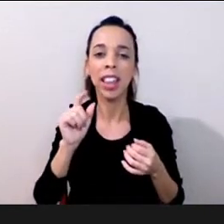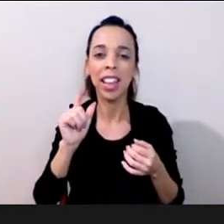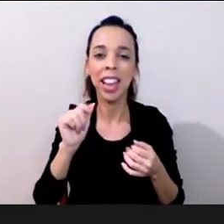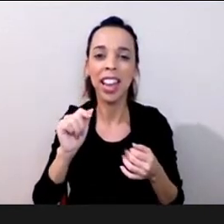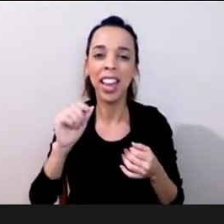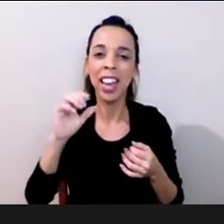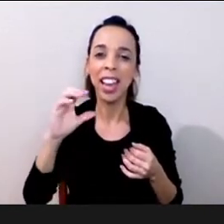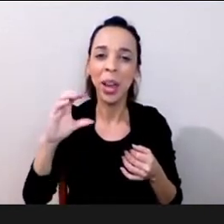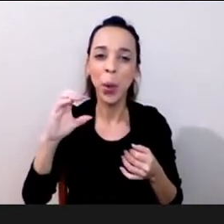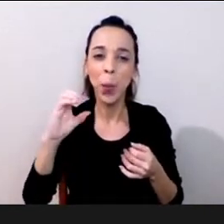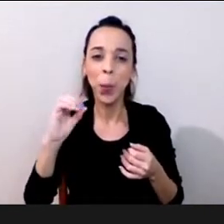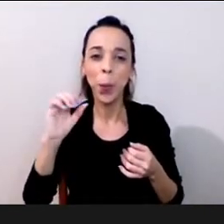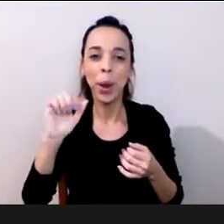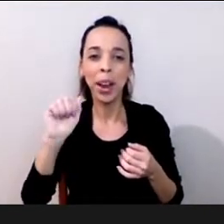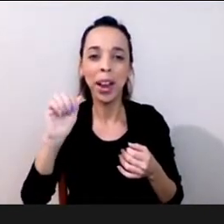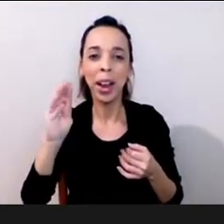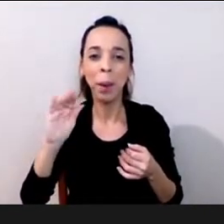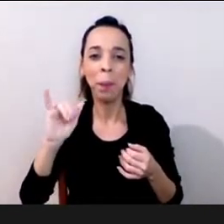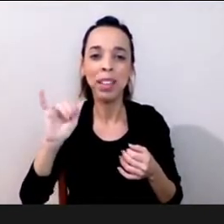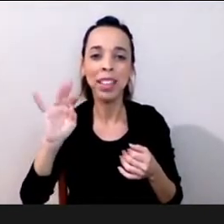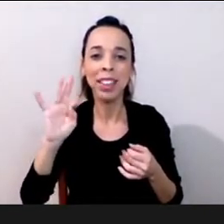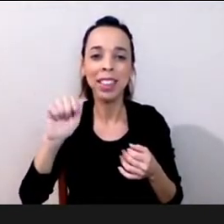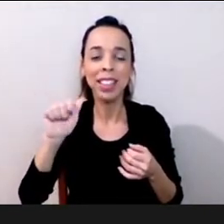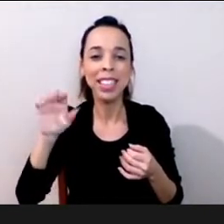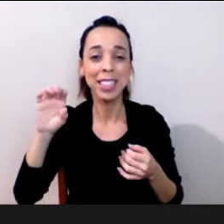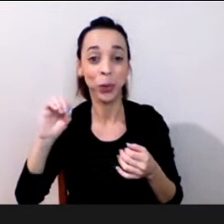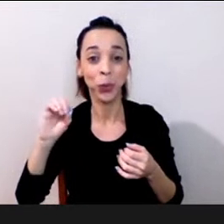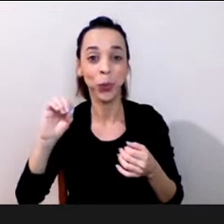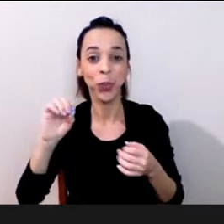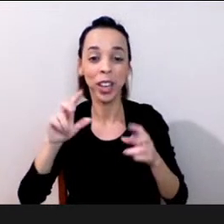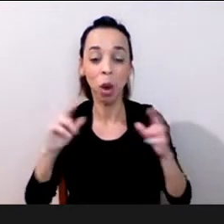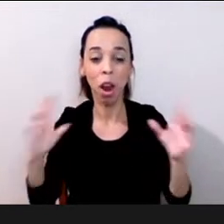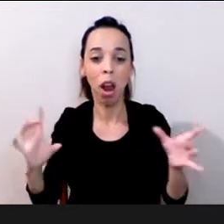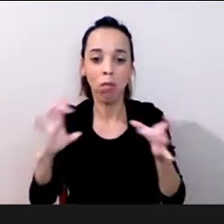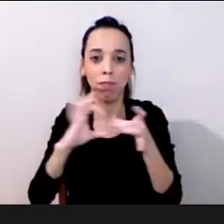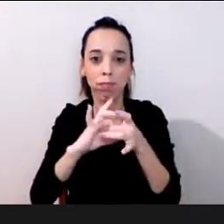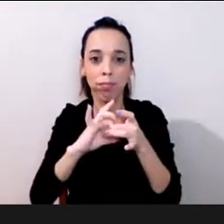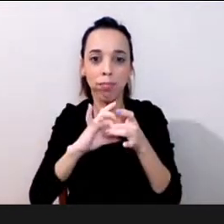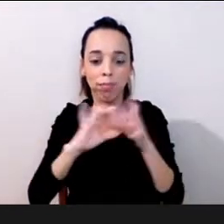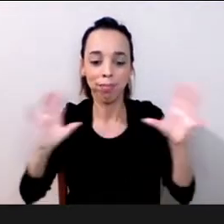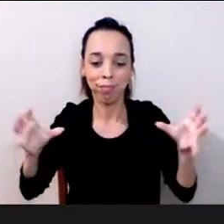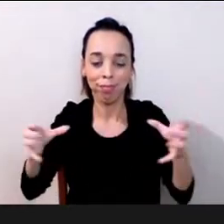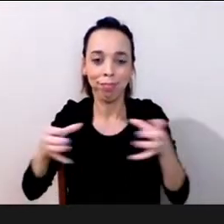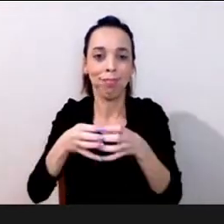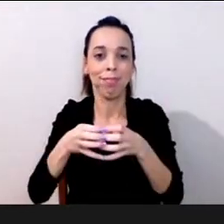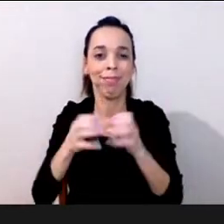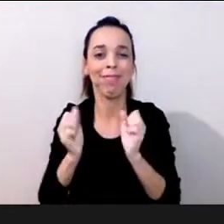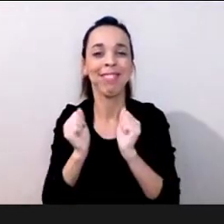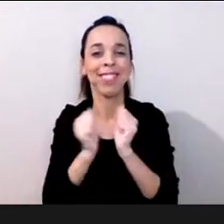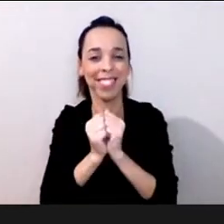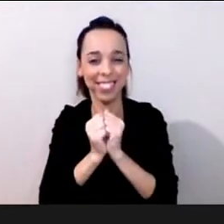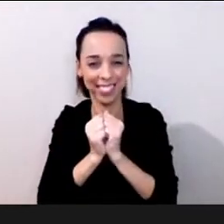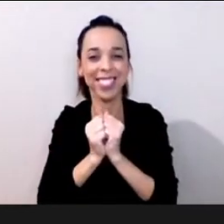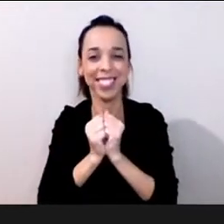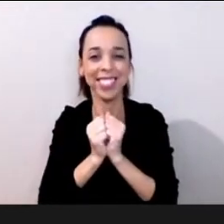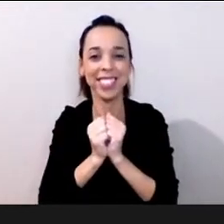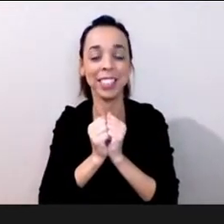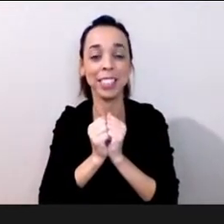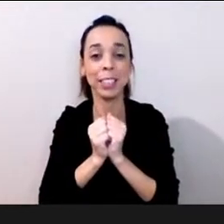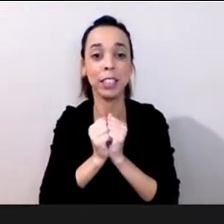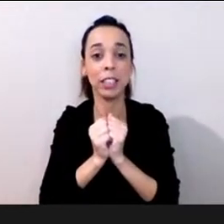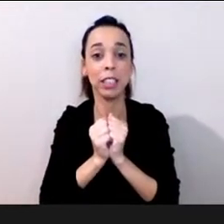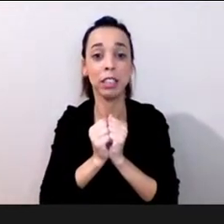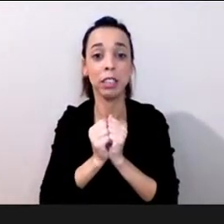e nós aqui enquanto sociedade e enquanto educadores inclusive a gente está literalmente ali entre os dois